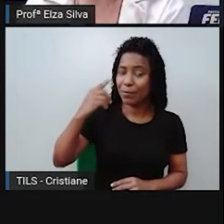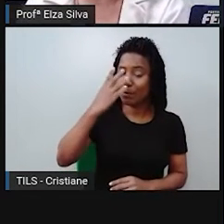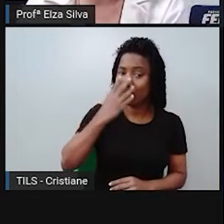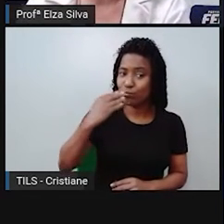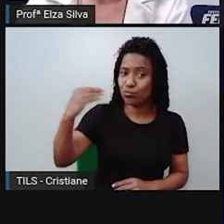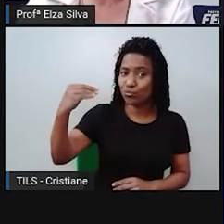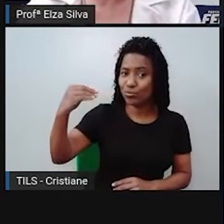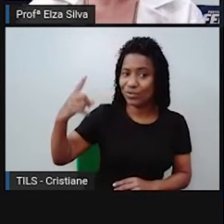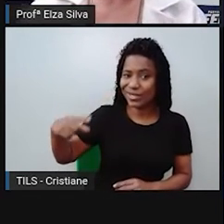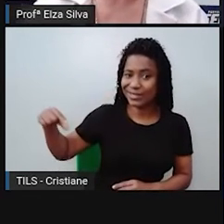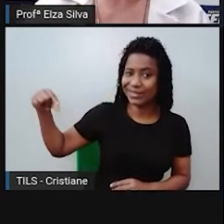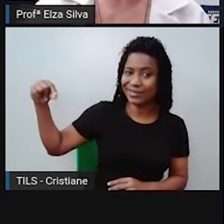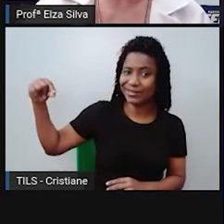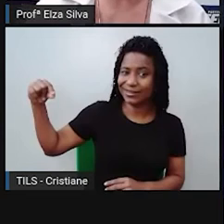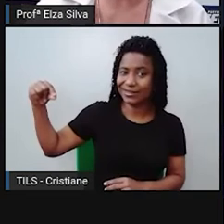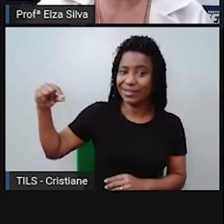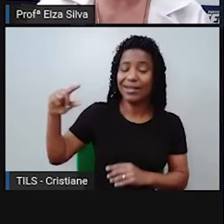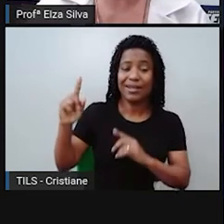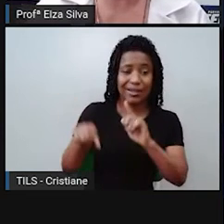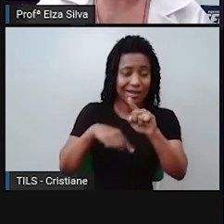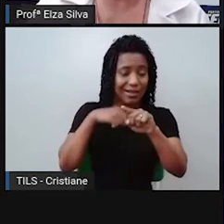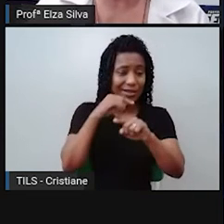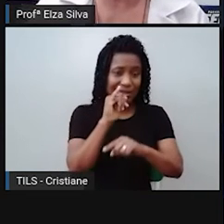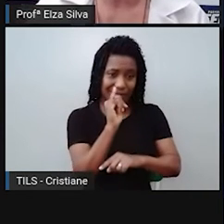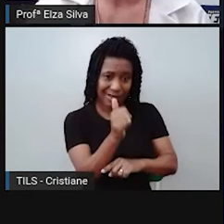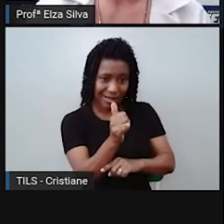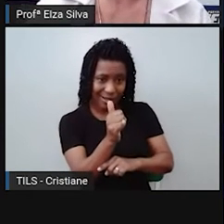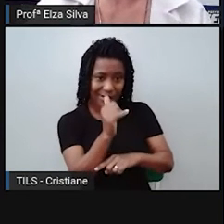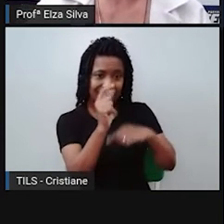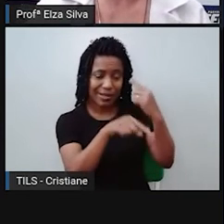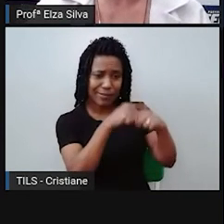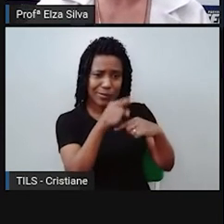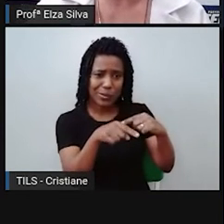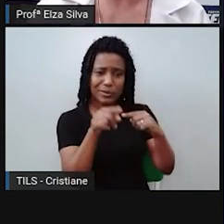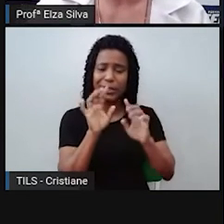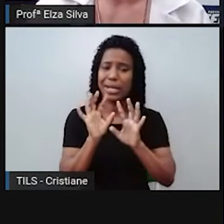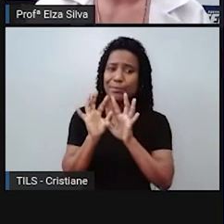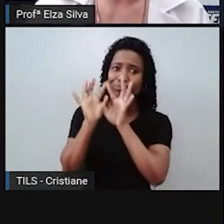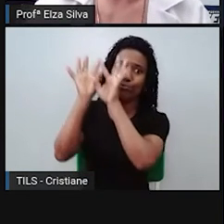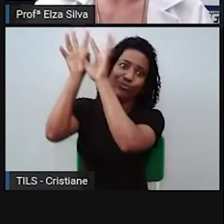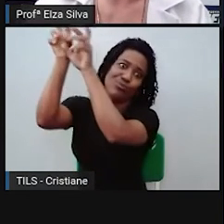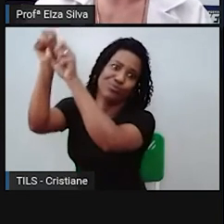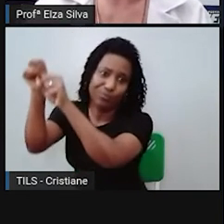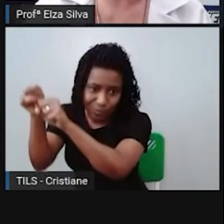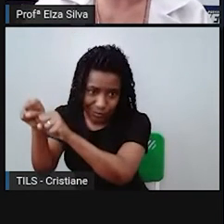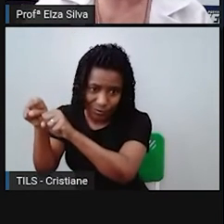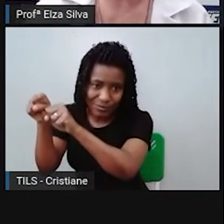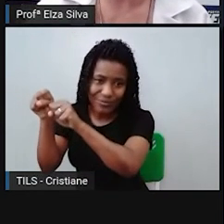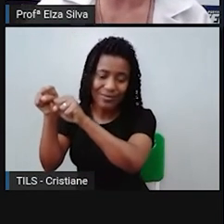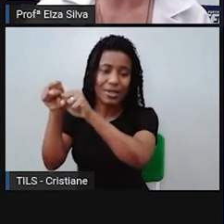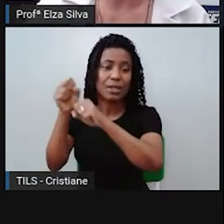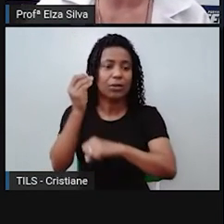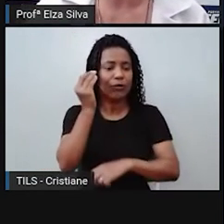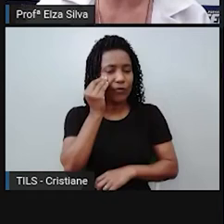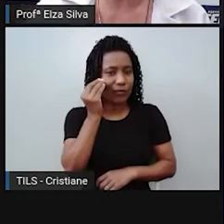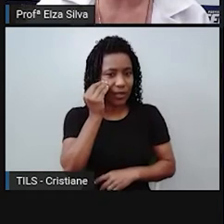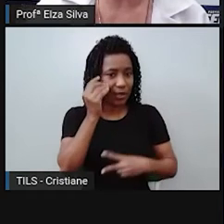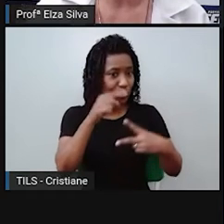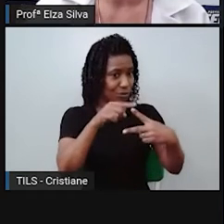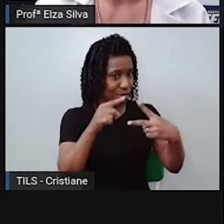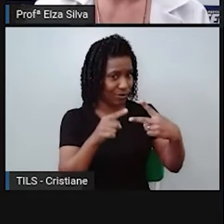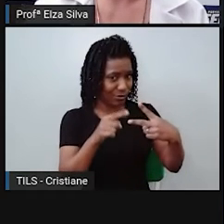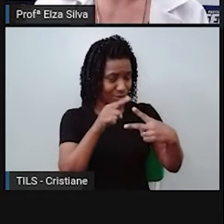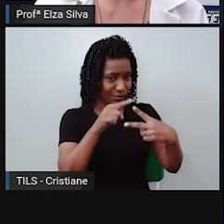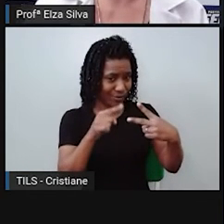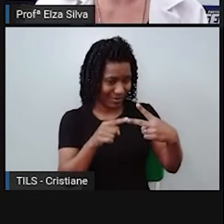pulou. Então veja que ela praticou duas ações. As ações aqui se acrescentaram. Ok?